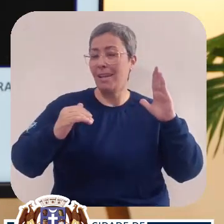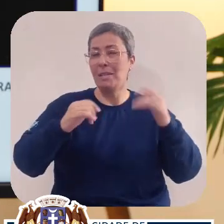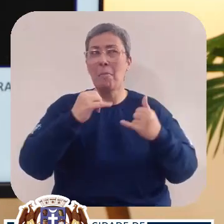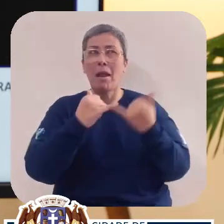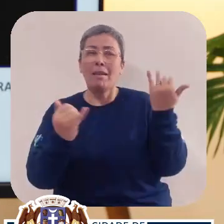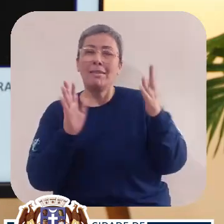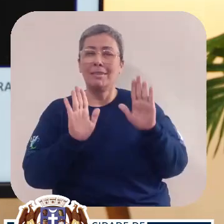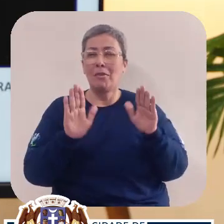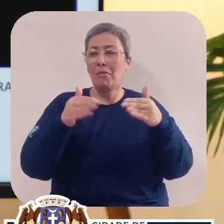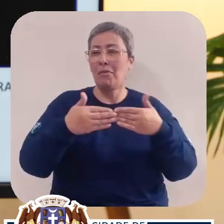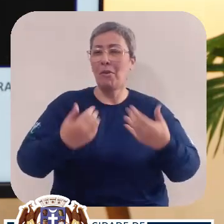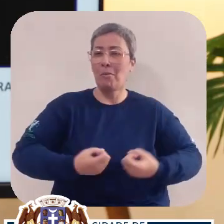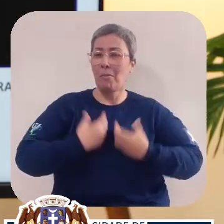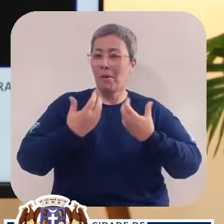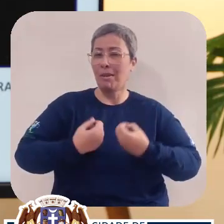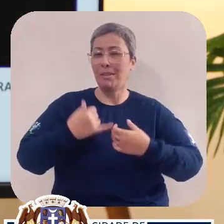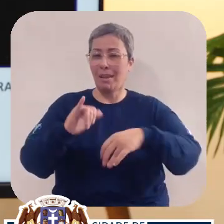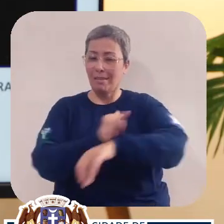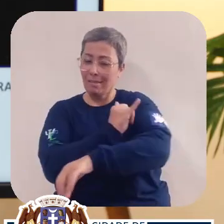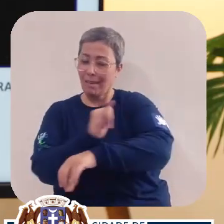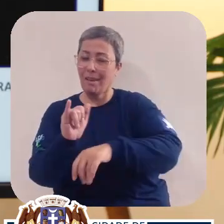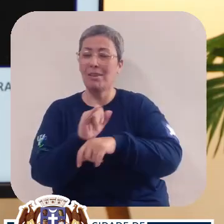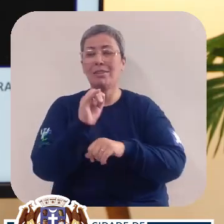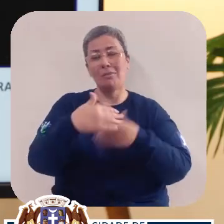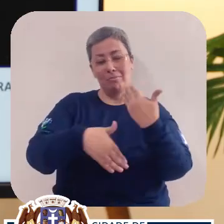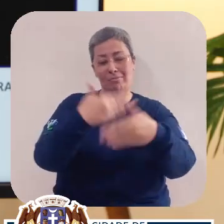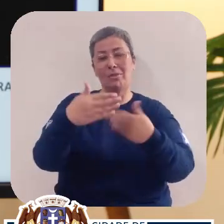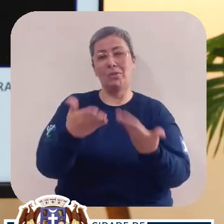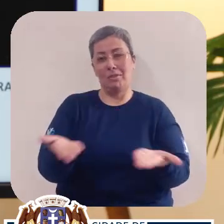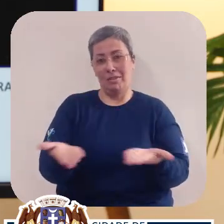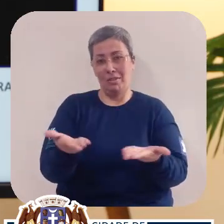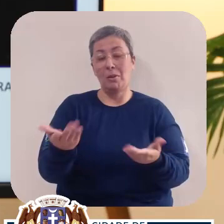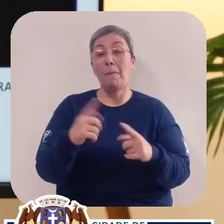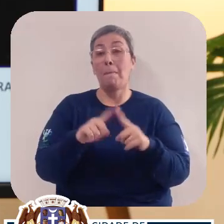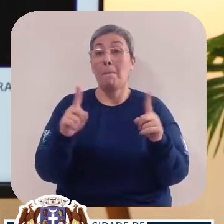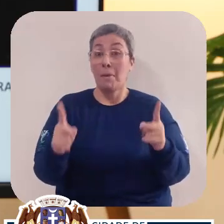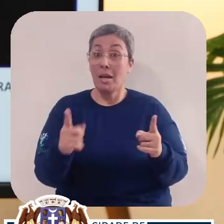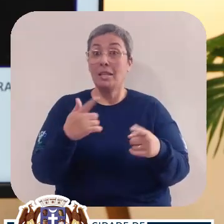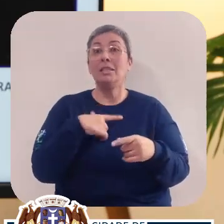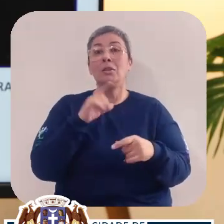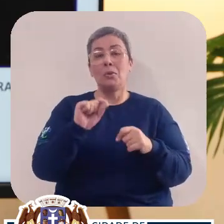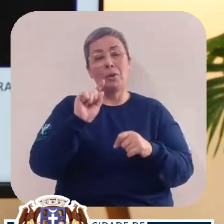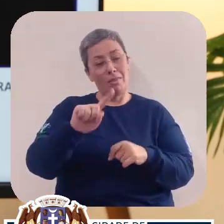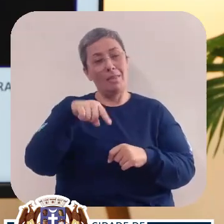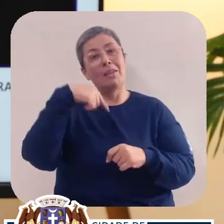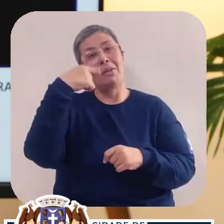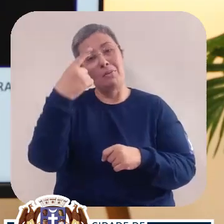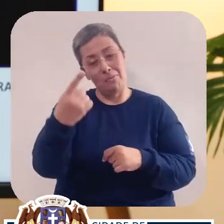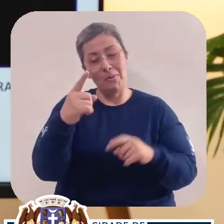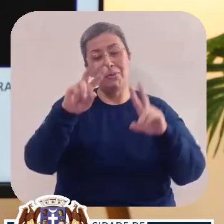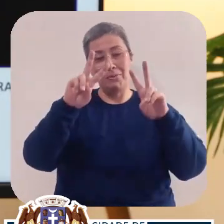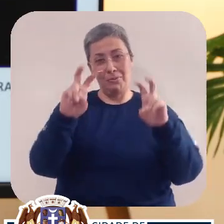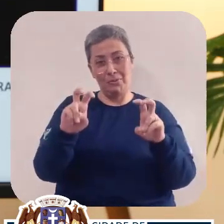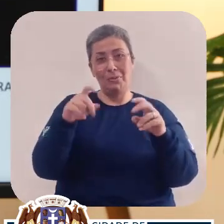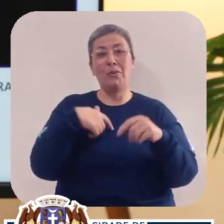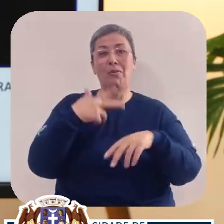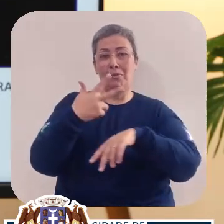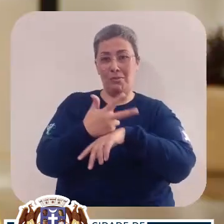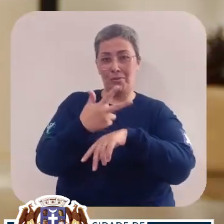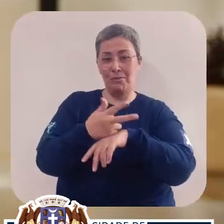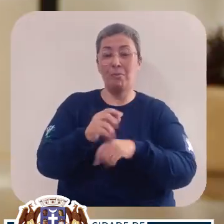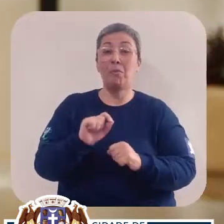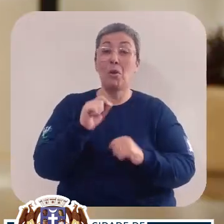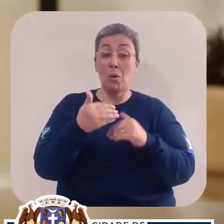mais poético para a estratégia que a criança está desenvolvendo. Mas isso aí a gente deixa para abordar num próximo